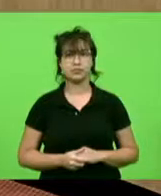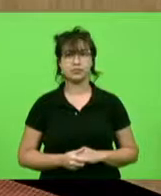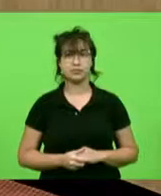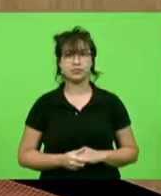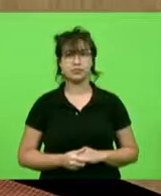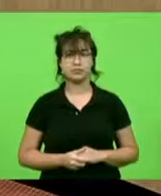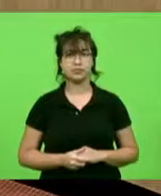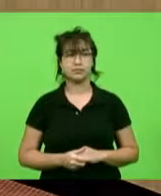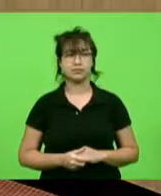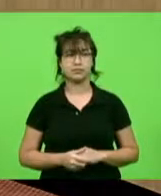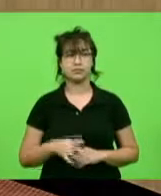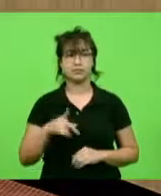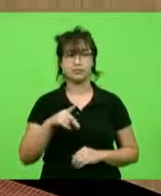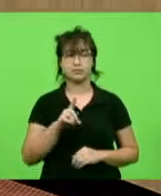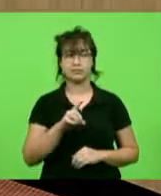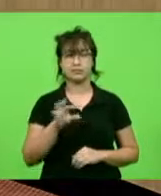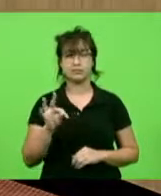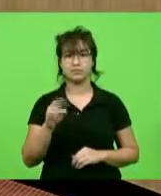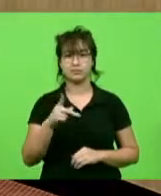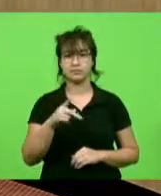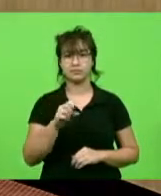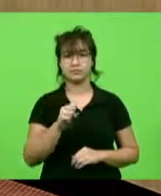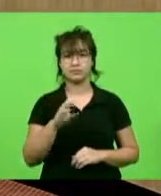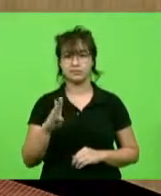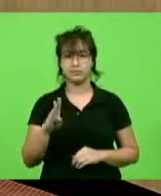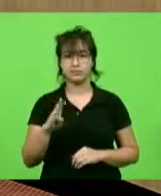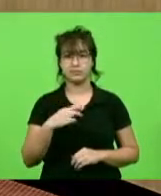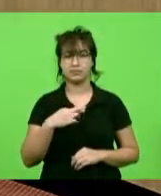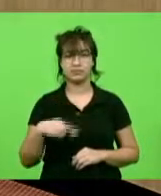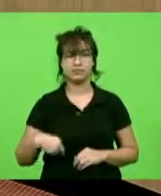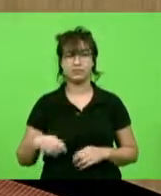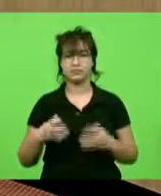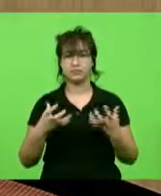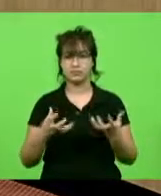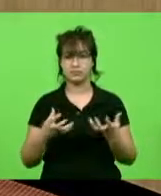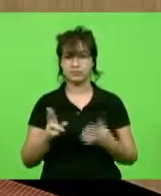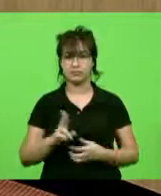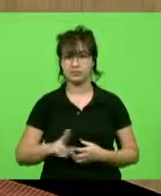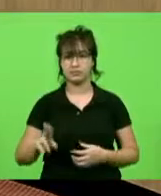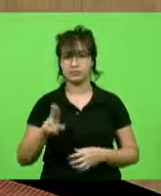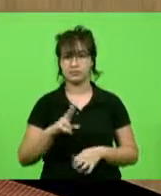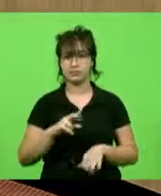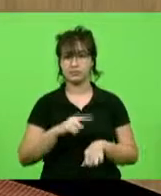Consulta o bloco PDT-PSDB-Republicano, se desejo fazer o horário do partido.